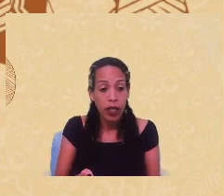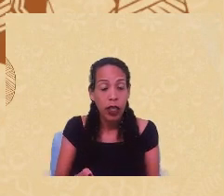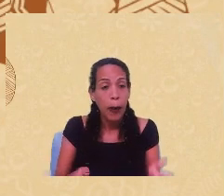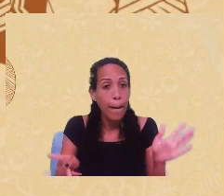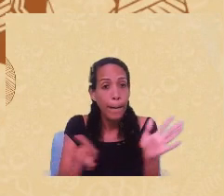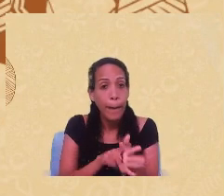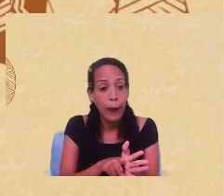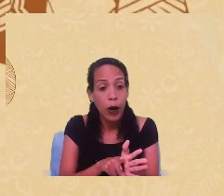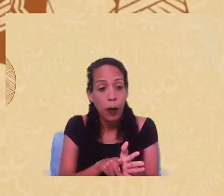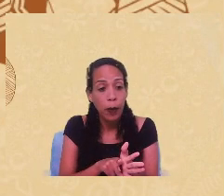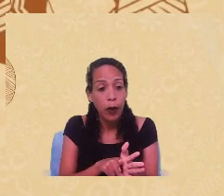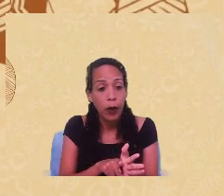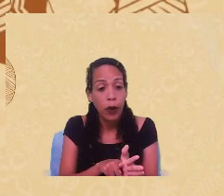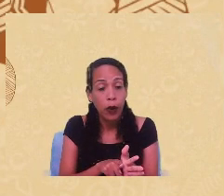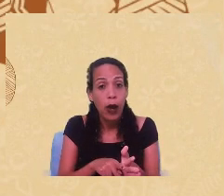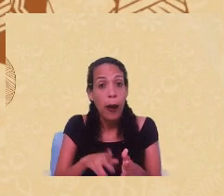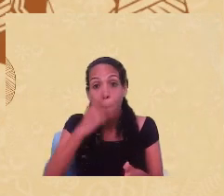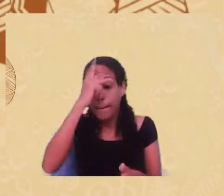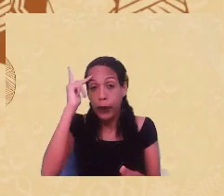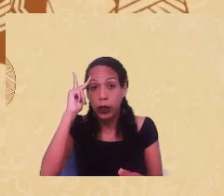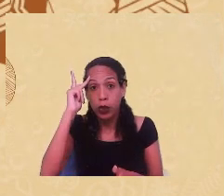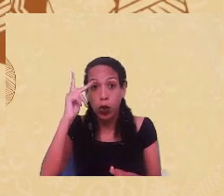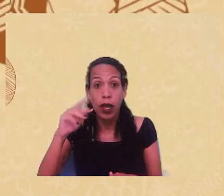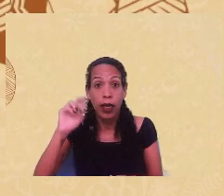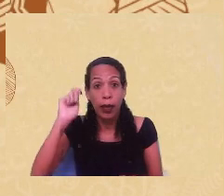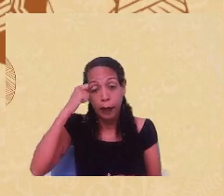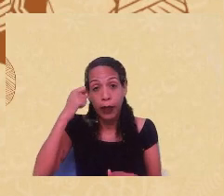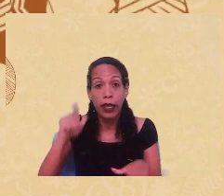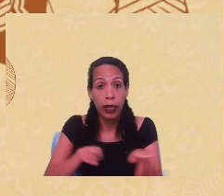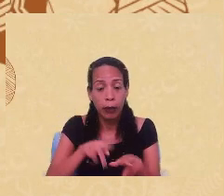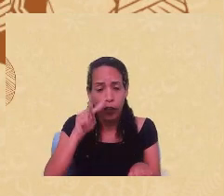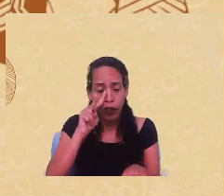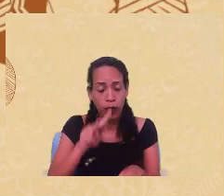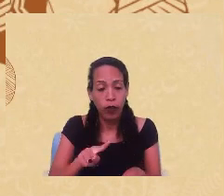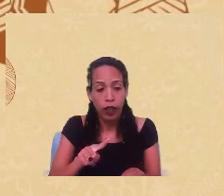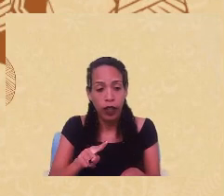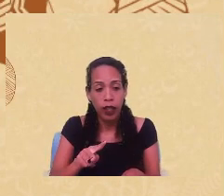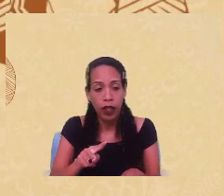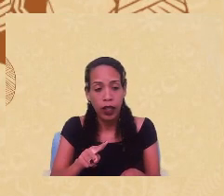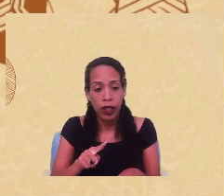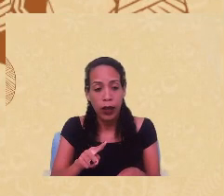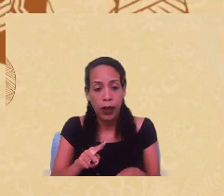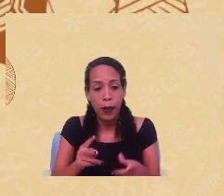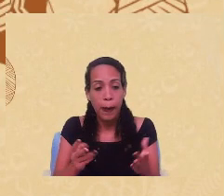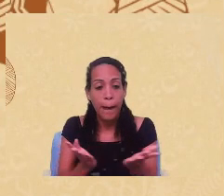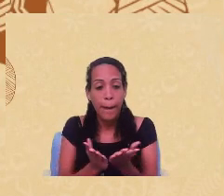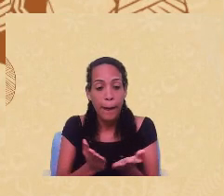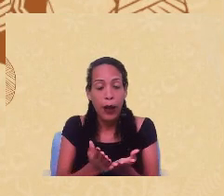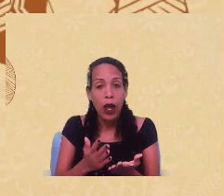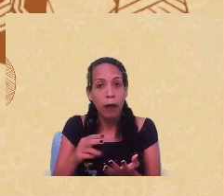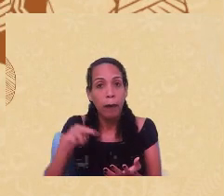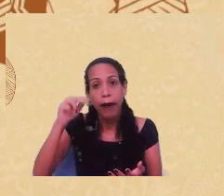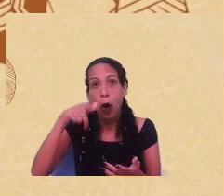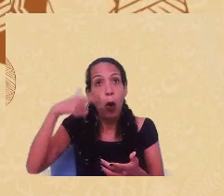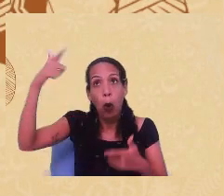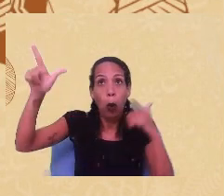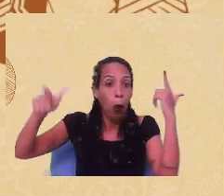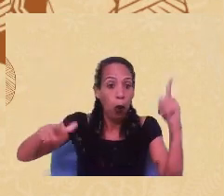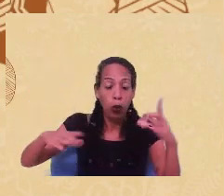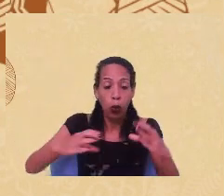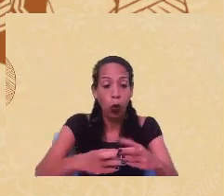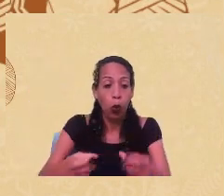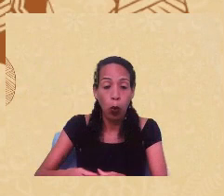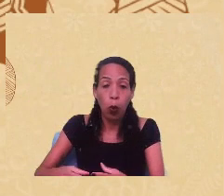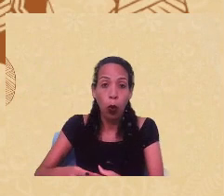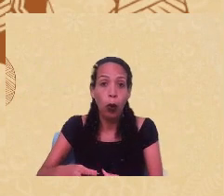para a população negra, evidentemente que também é bem-vindo e apropriado para N outros grupos, raças e